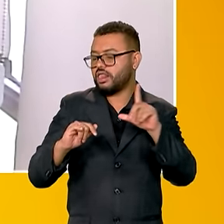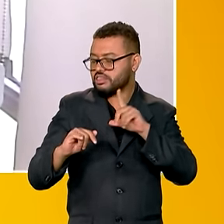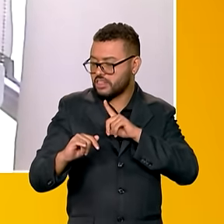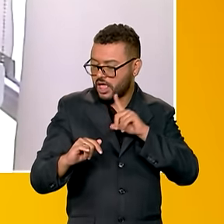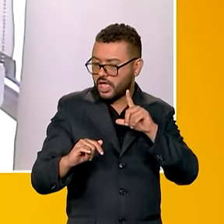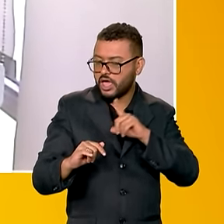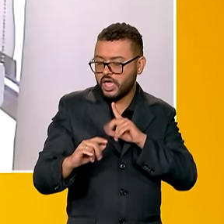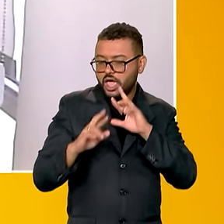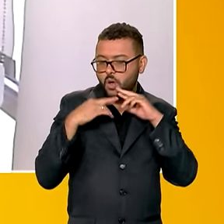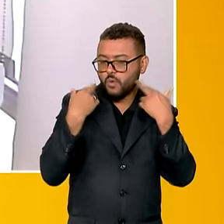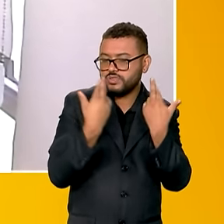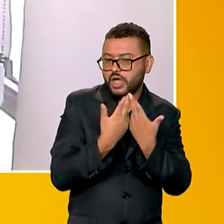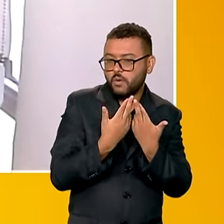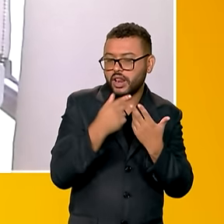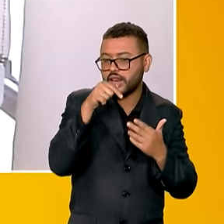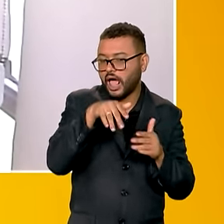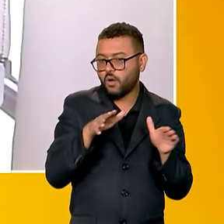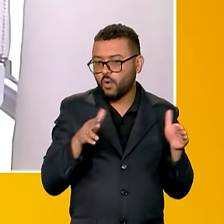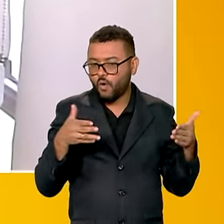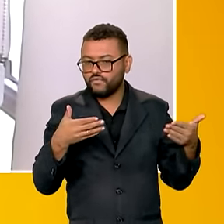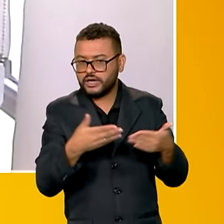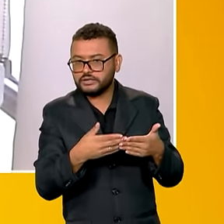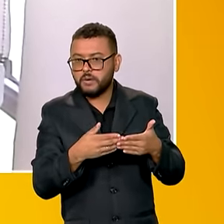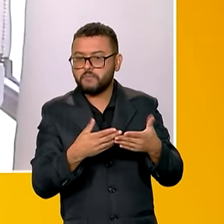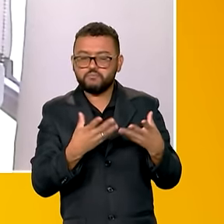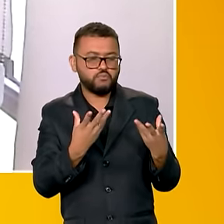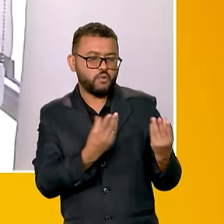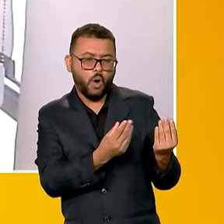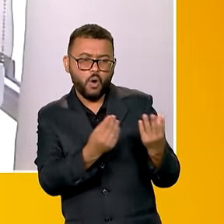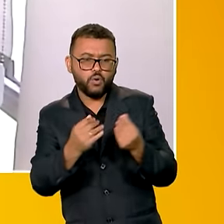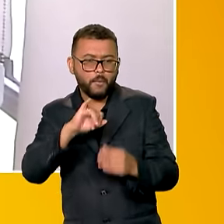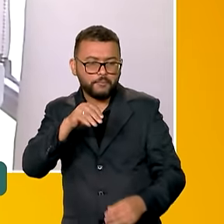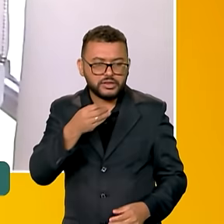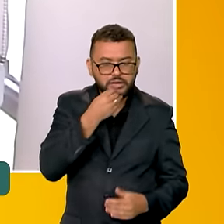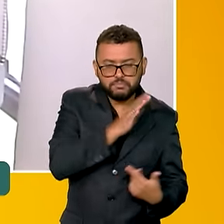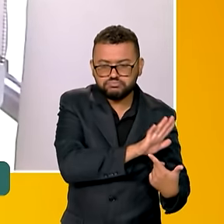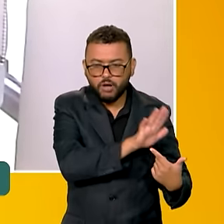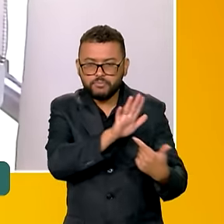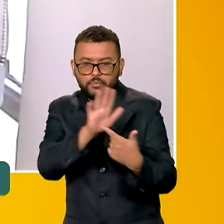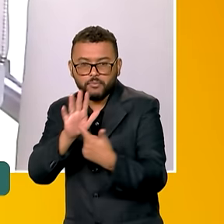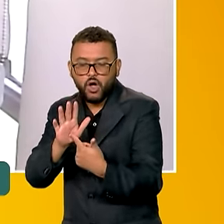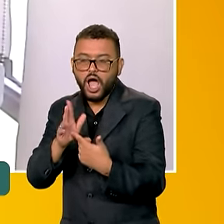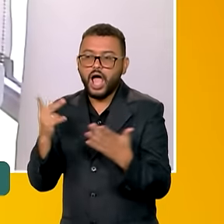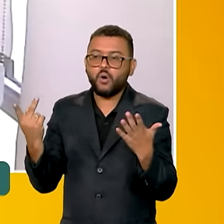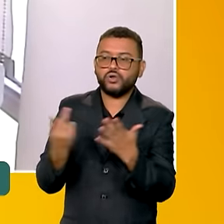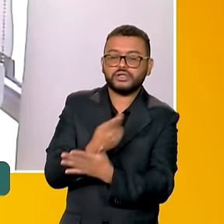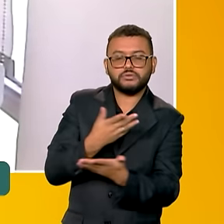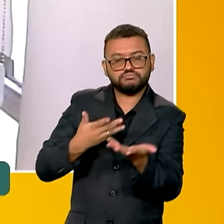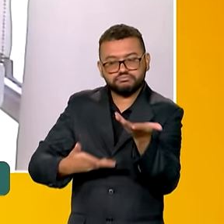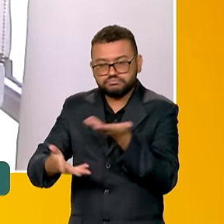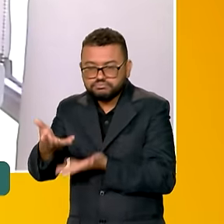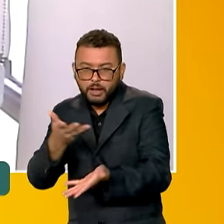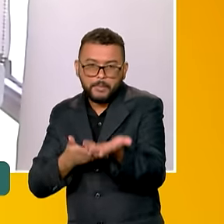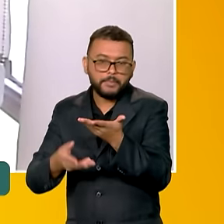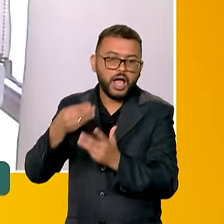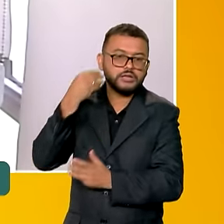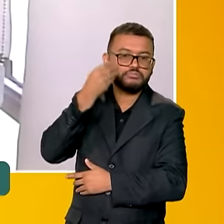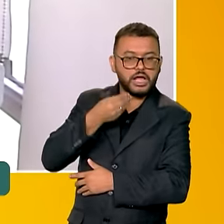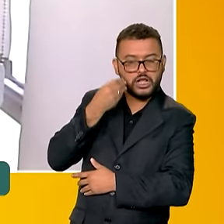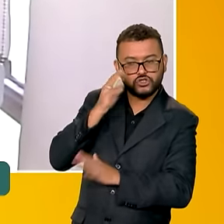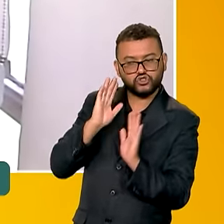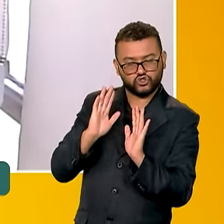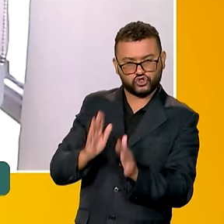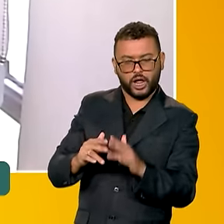encontro, houve muitas oportunidades de apresentação de casos e trocas de experiências entre os